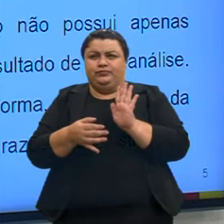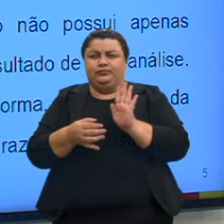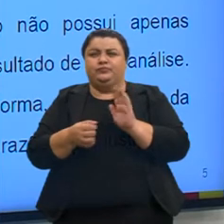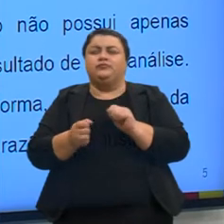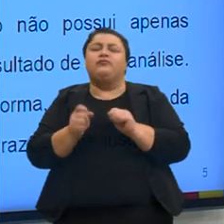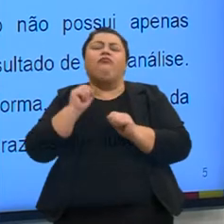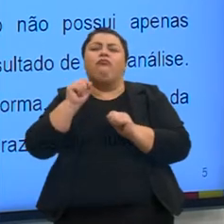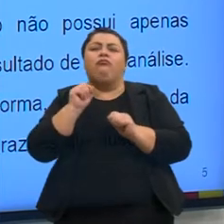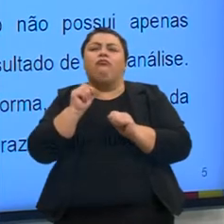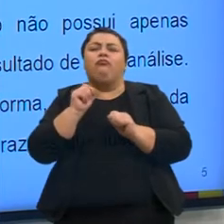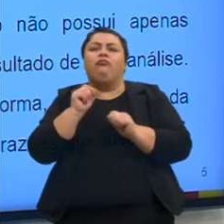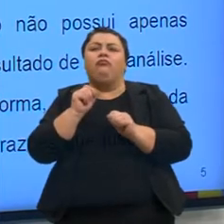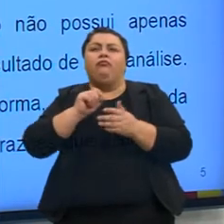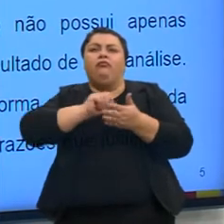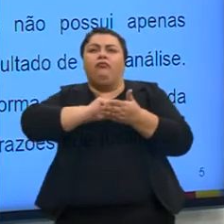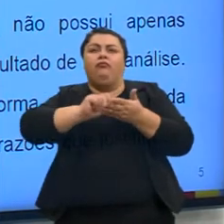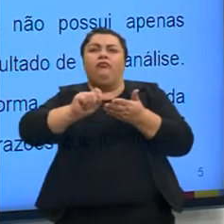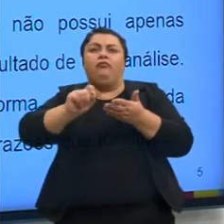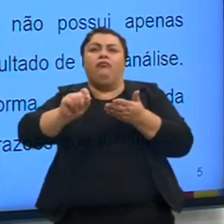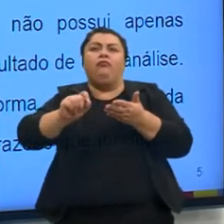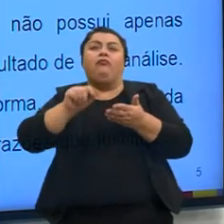argumentativo. O que que a gente vai anotar aqui?